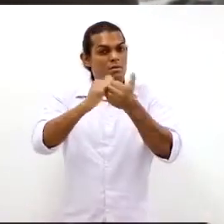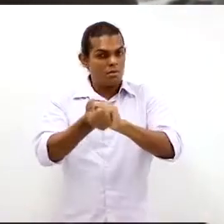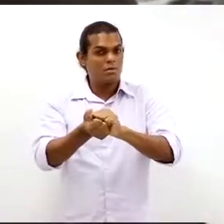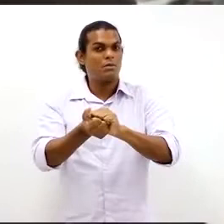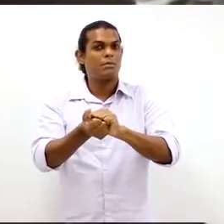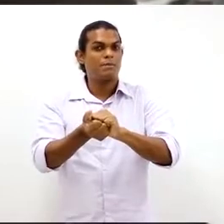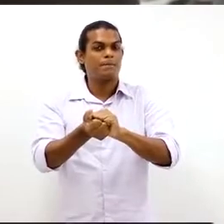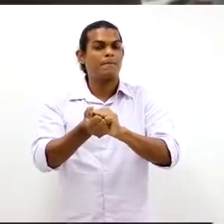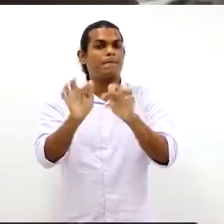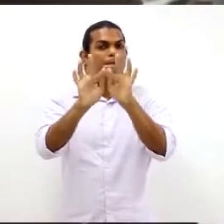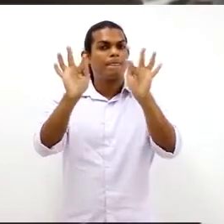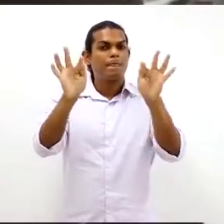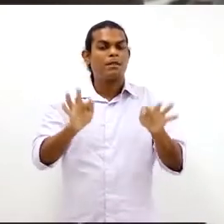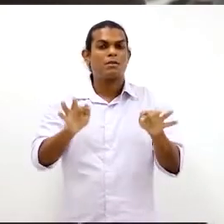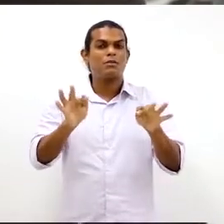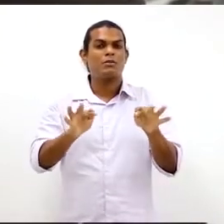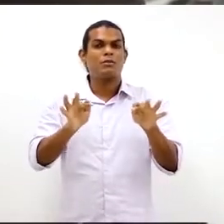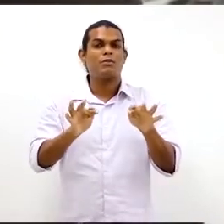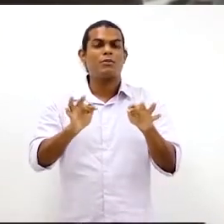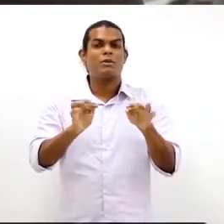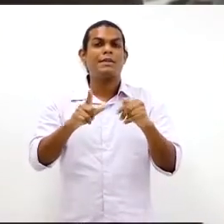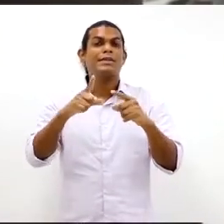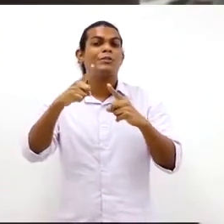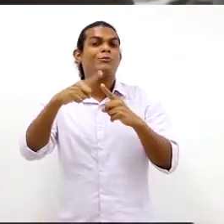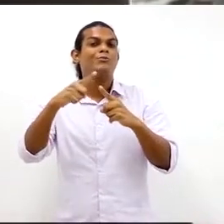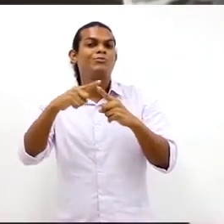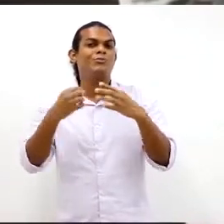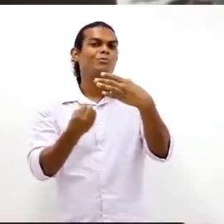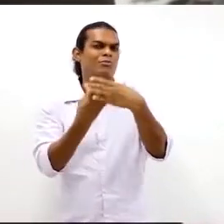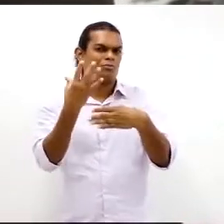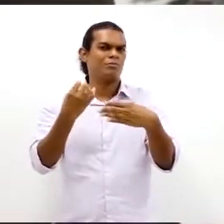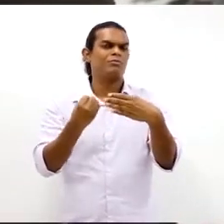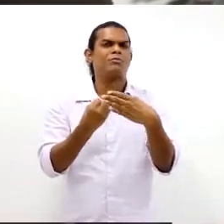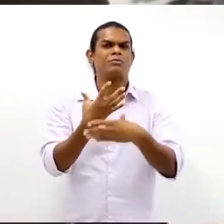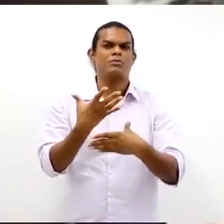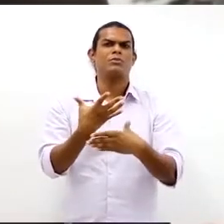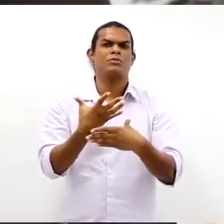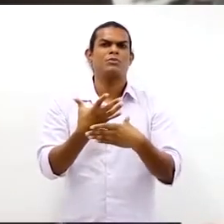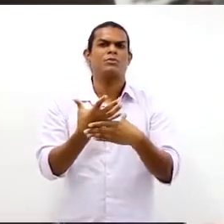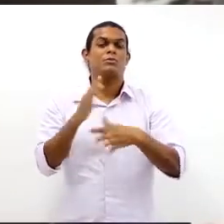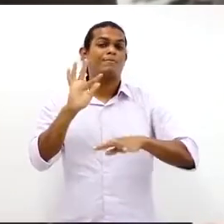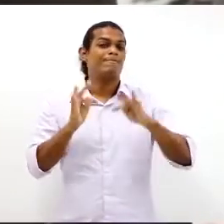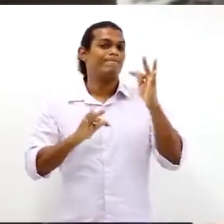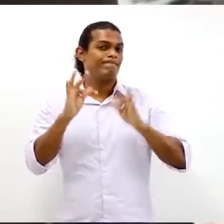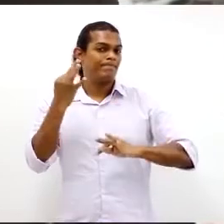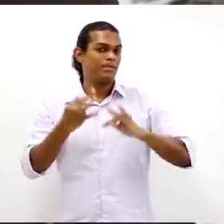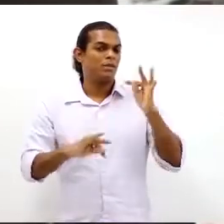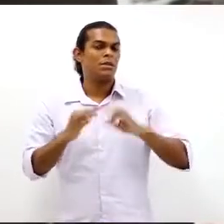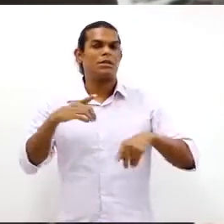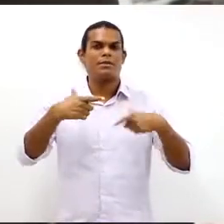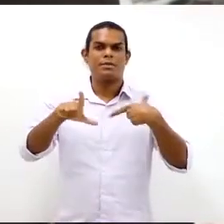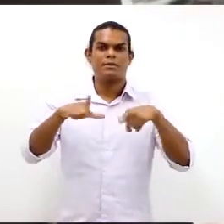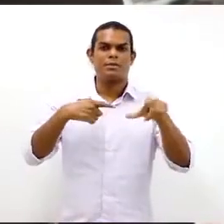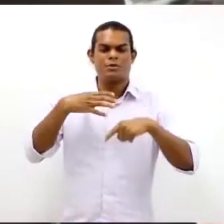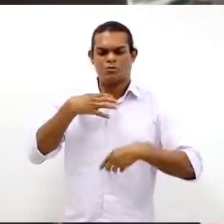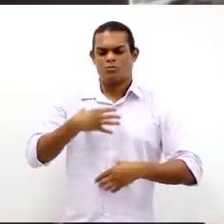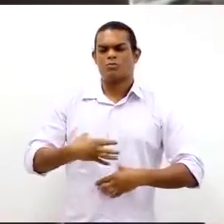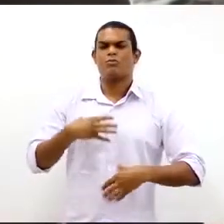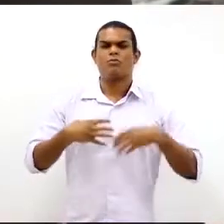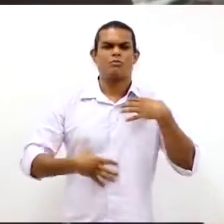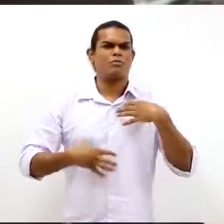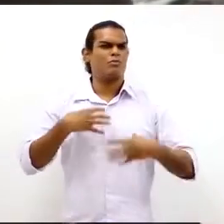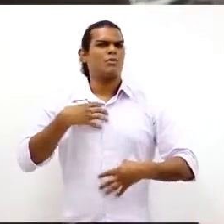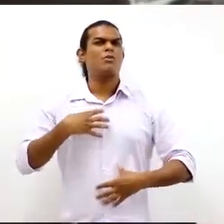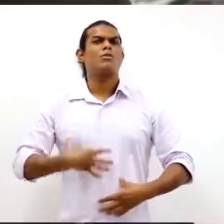às formas e os modos de produzir, à forma de trabalhar, à técnica de trabalhar. Então, é uma forma comportamental. Ele